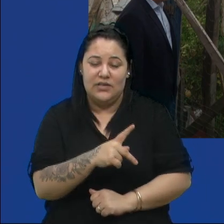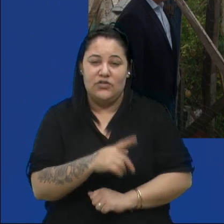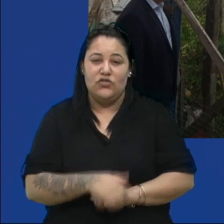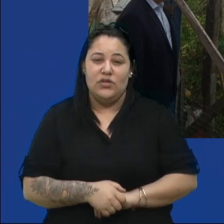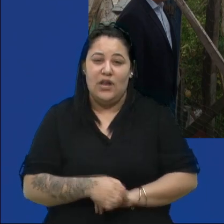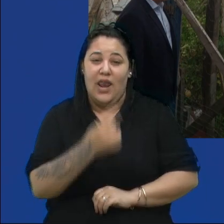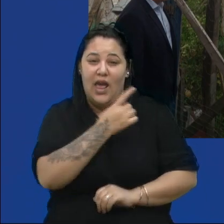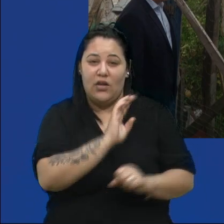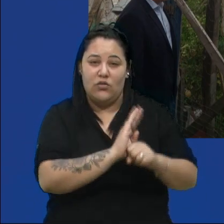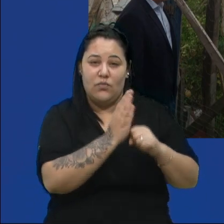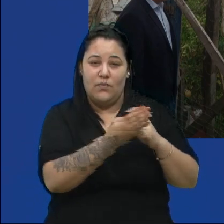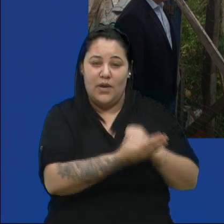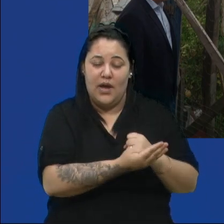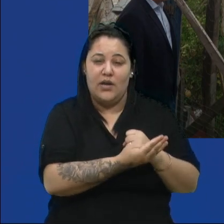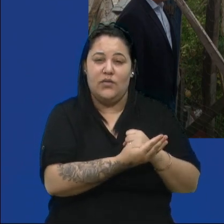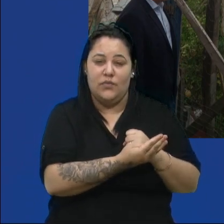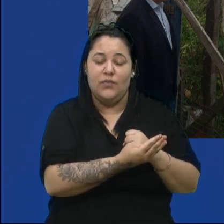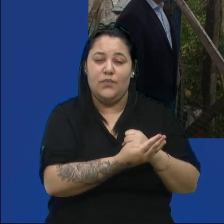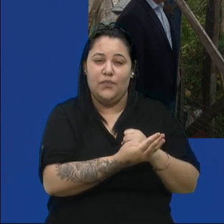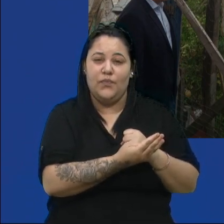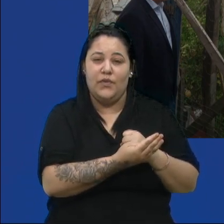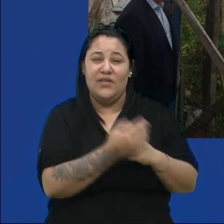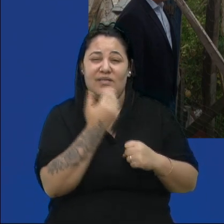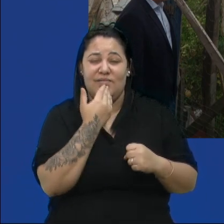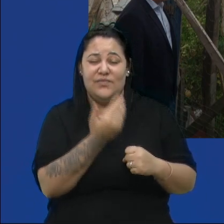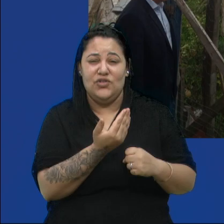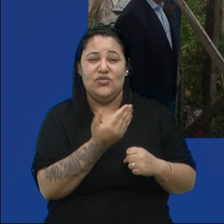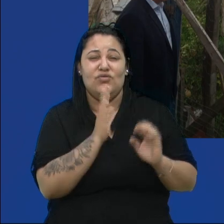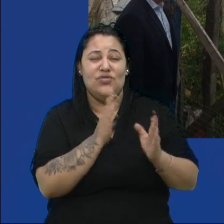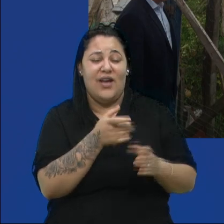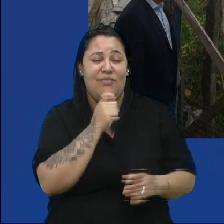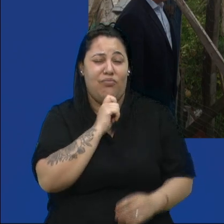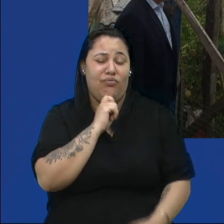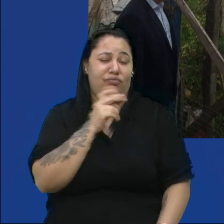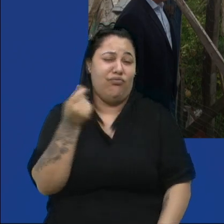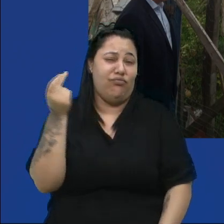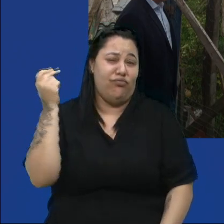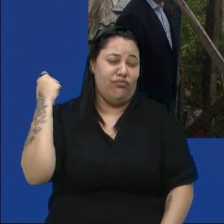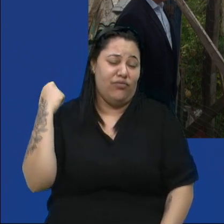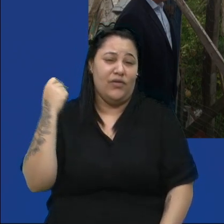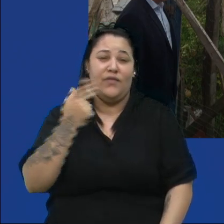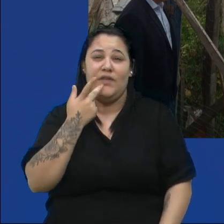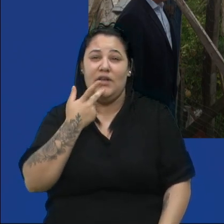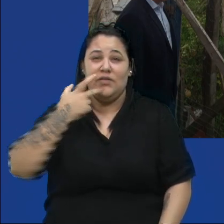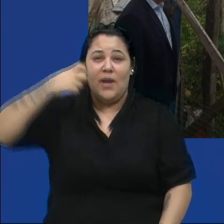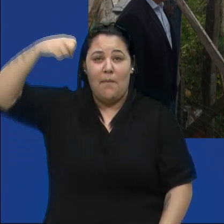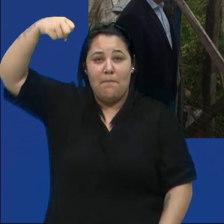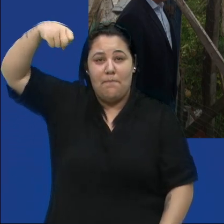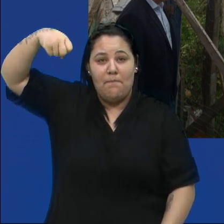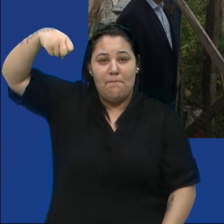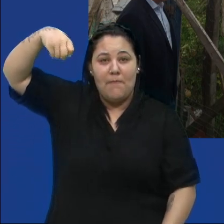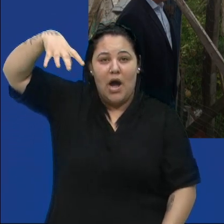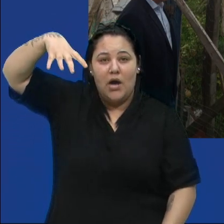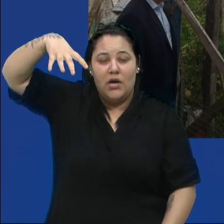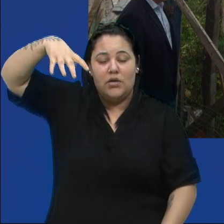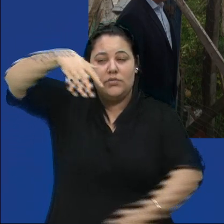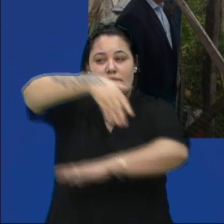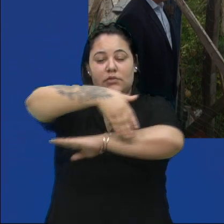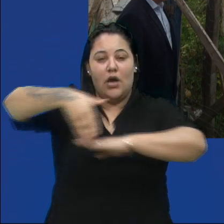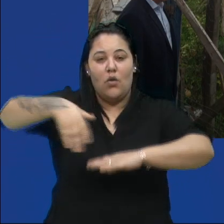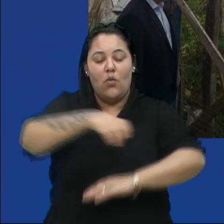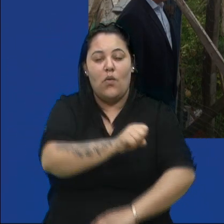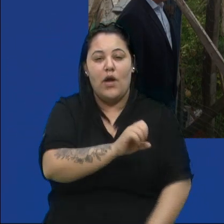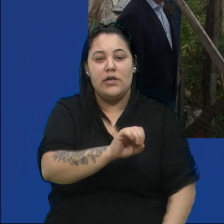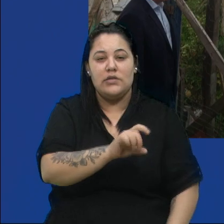ali do bairro Planalto, onde era uma reivindicação antiga na questão da iluminação na rua São Pedro.